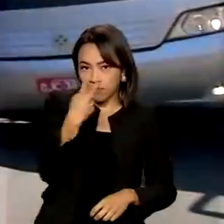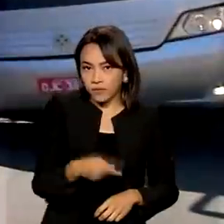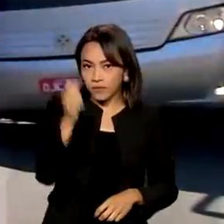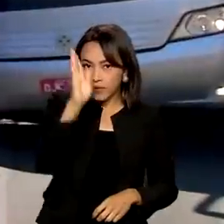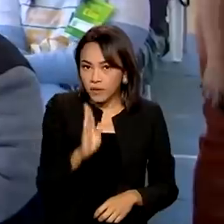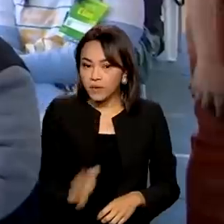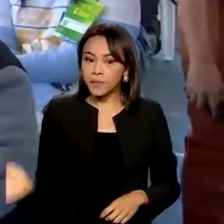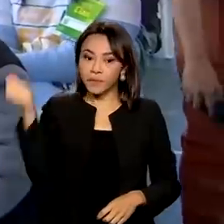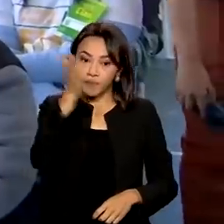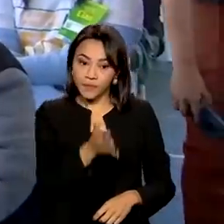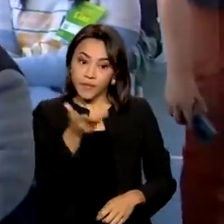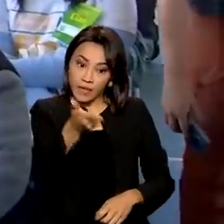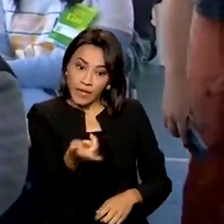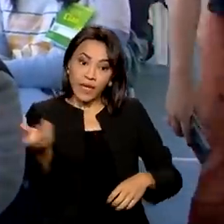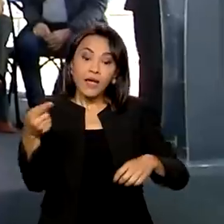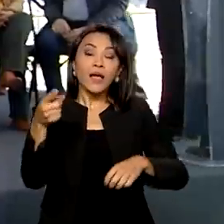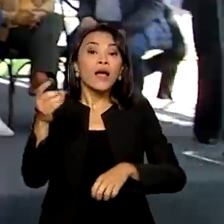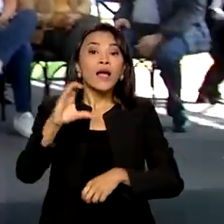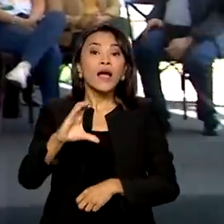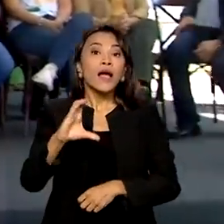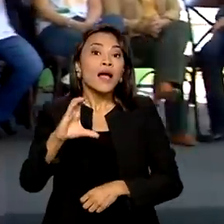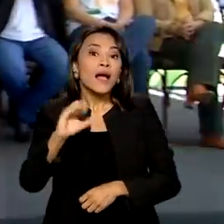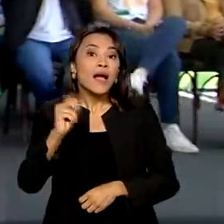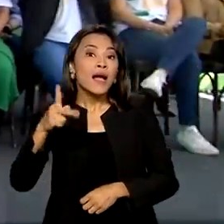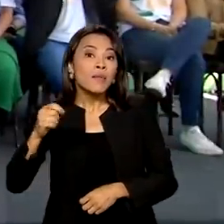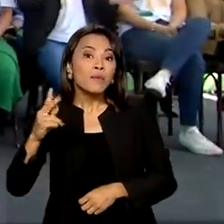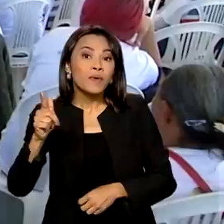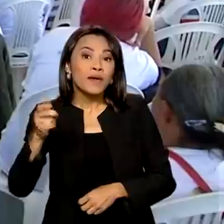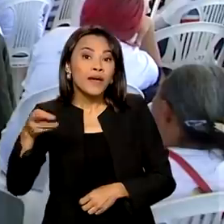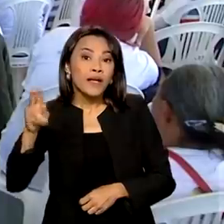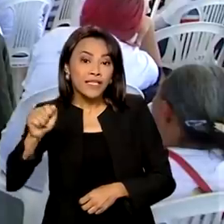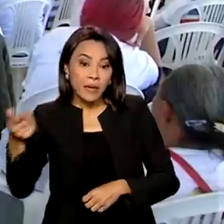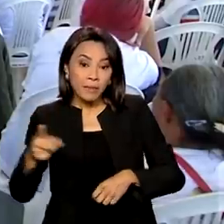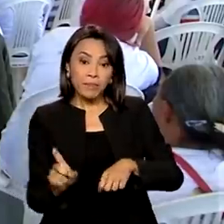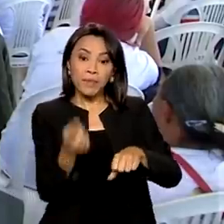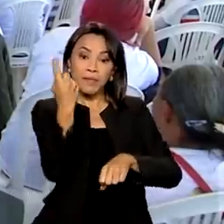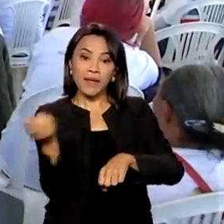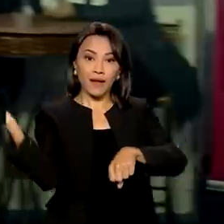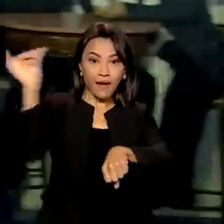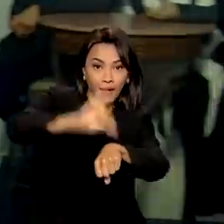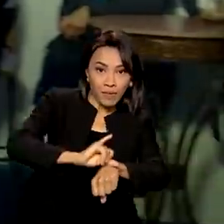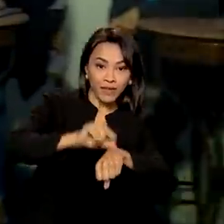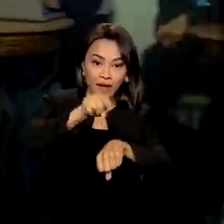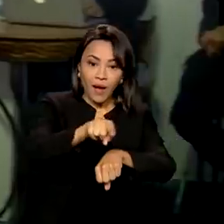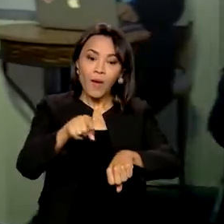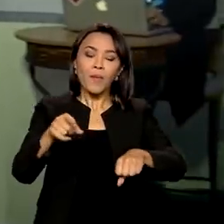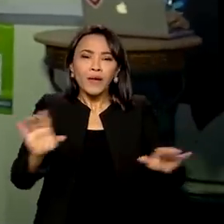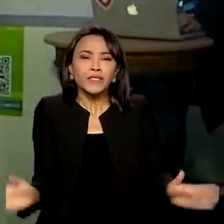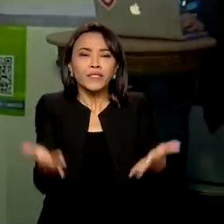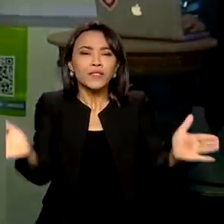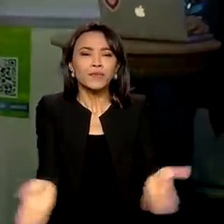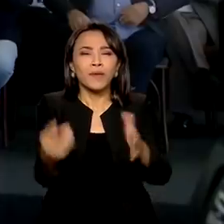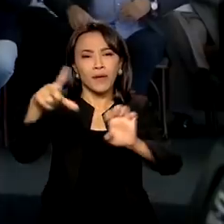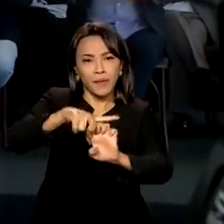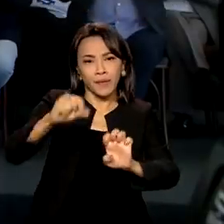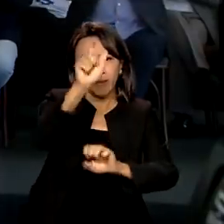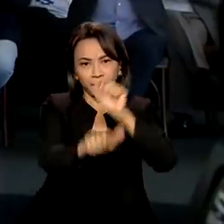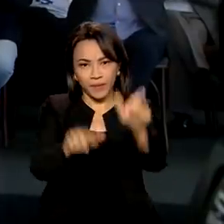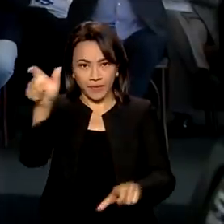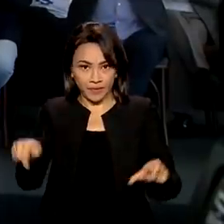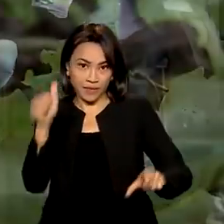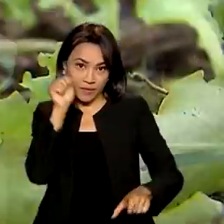Campo Grande é a primeira capital a receber a caravana Brasil para elas. Um estímulo ao empreendedorismo feminino.